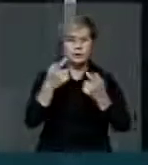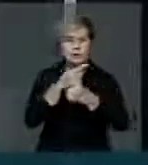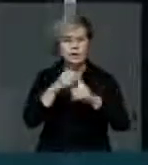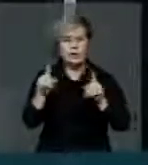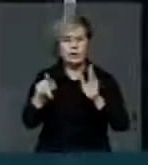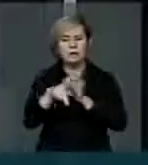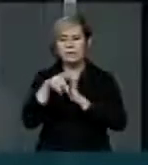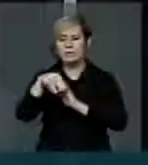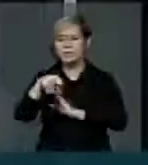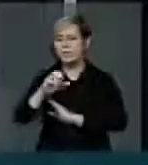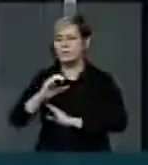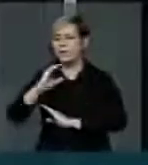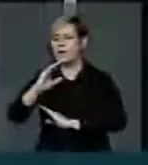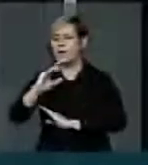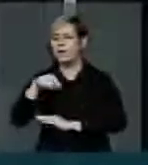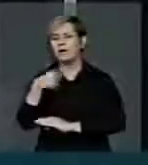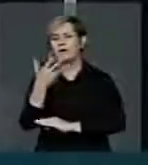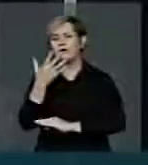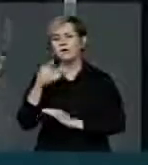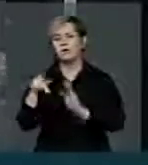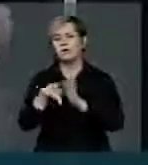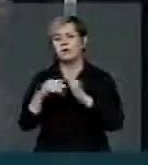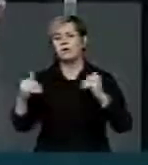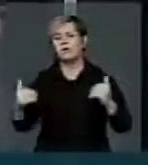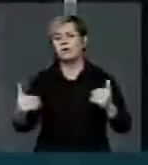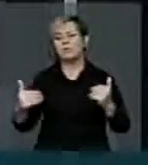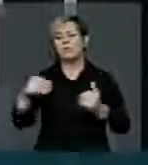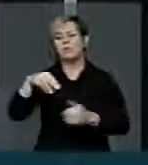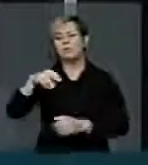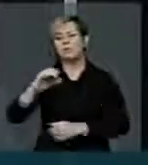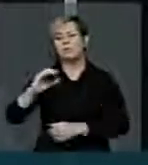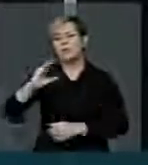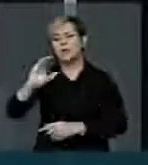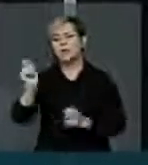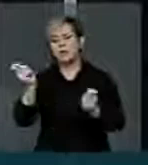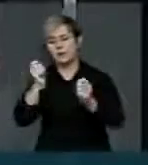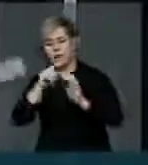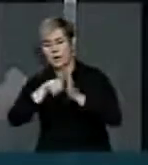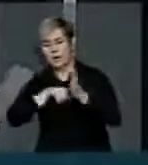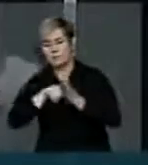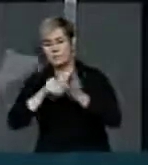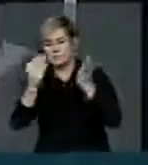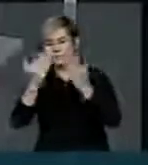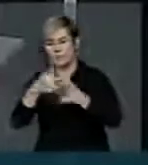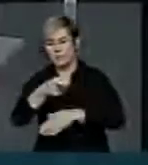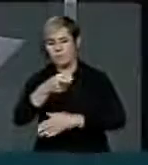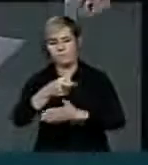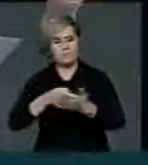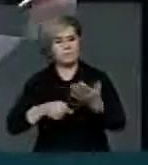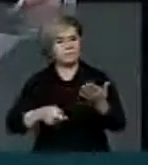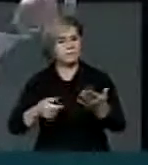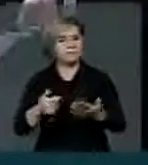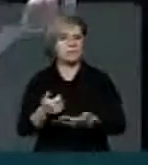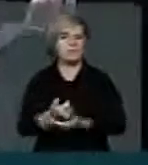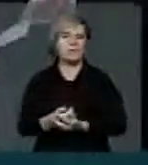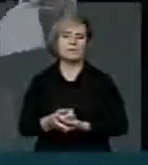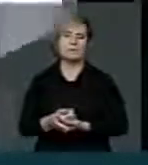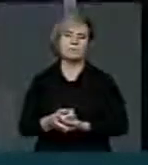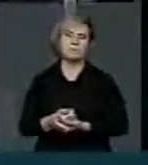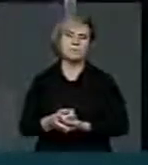MEC. Nós queremos que o MEC revalide. Por isso, quero deixar claro aqui que eu não tenho, em absoluto,